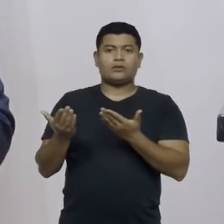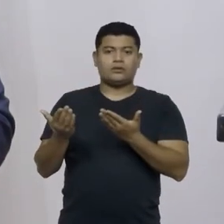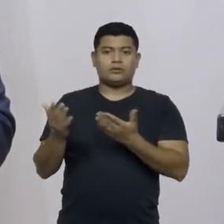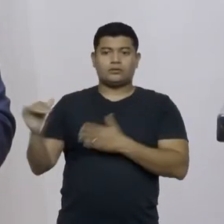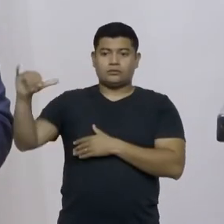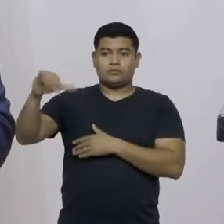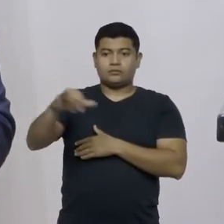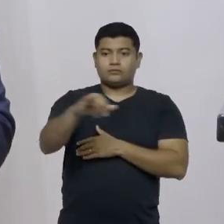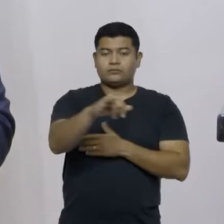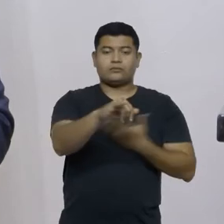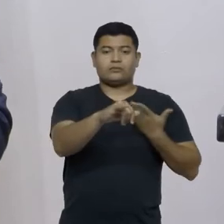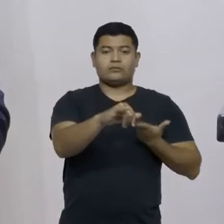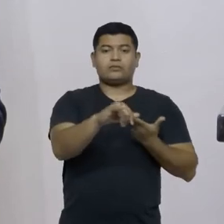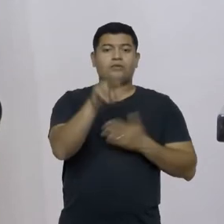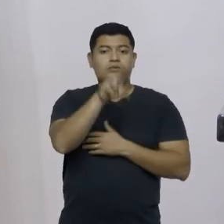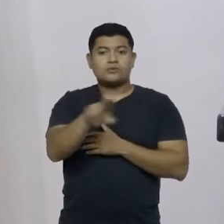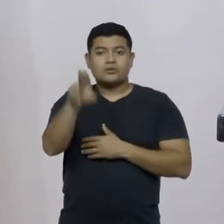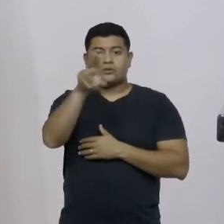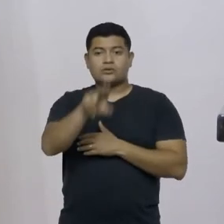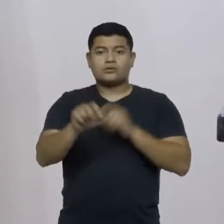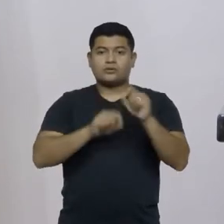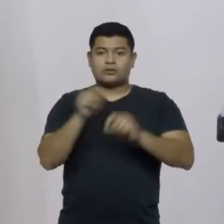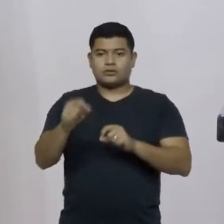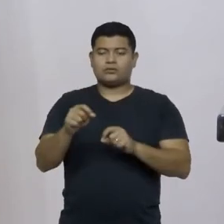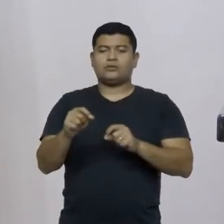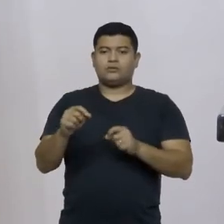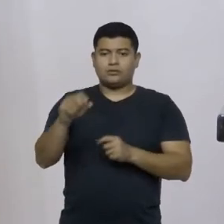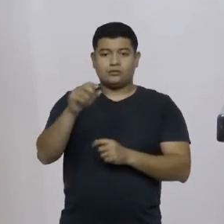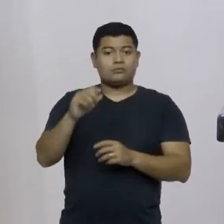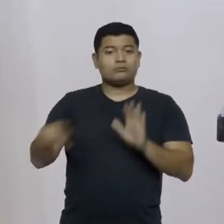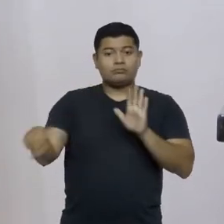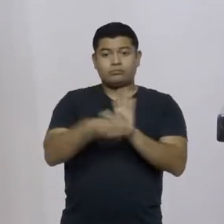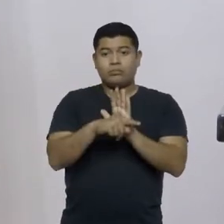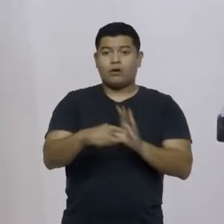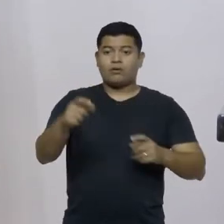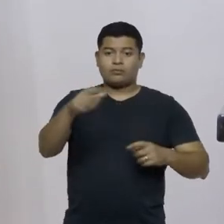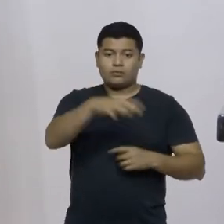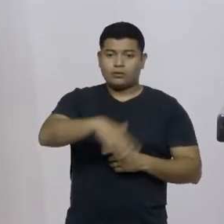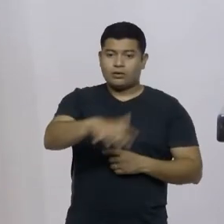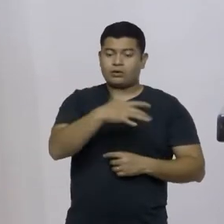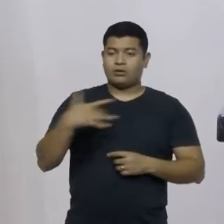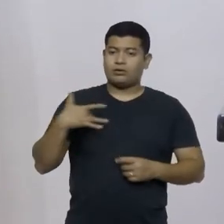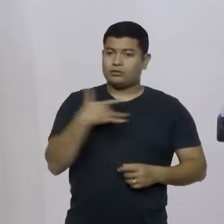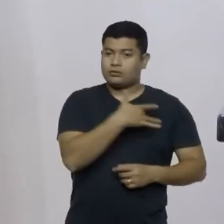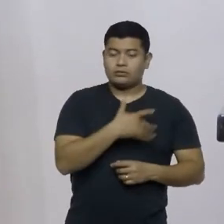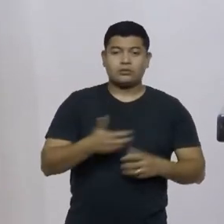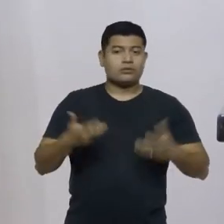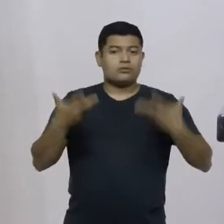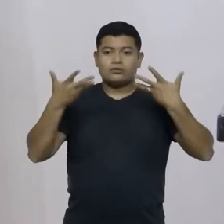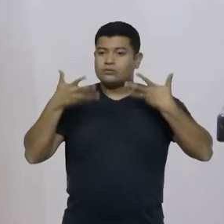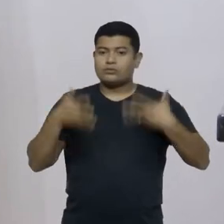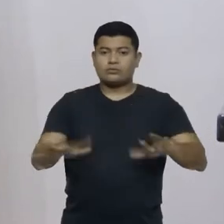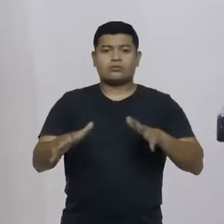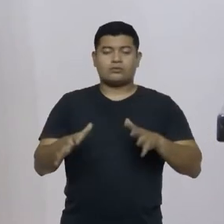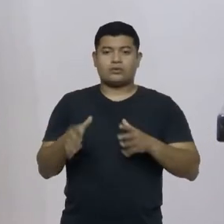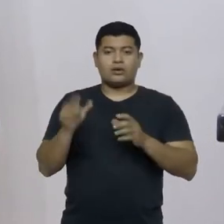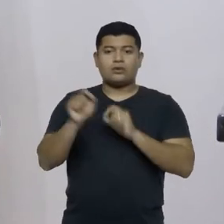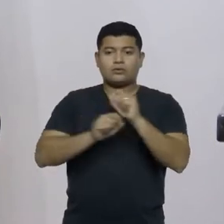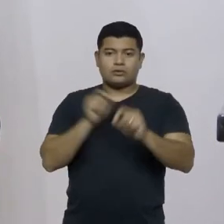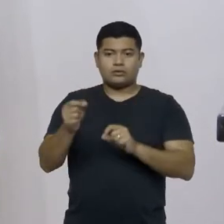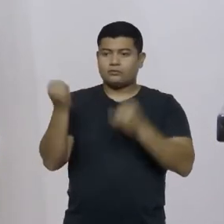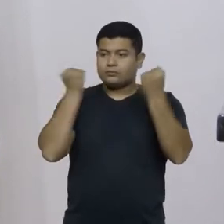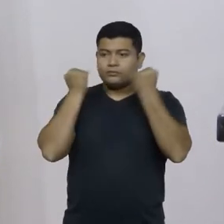faz usando um avião ambulância, um governo que não quer mostrar os diários de bordo e quem que usa